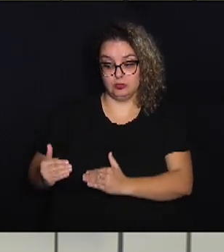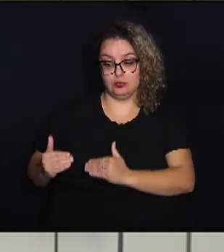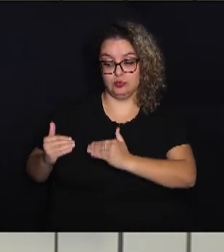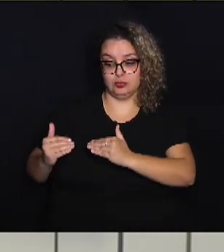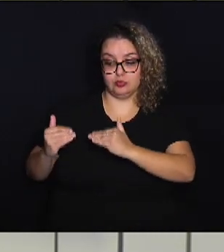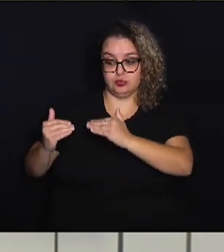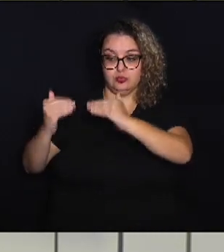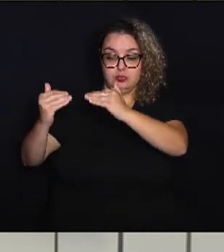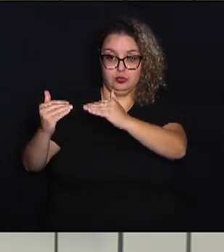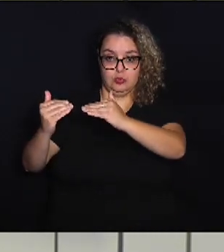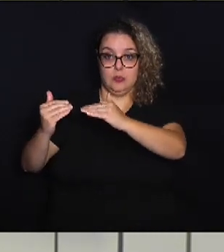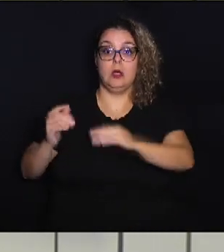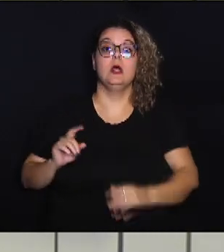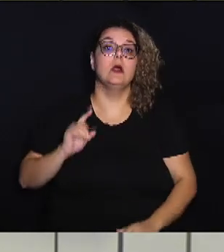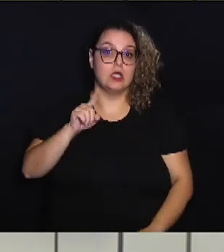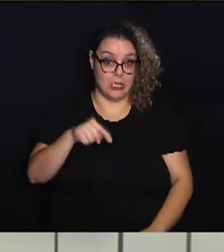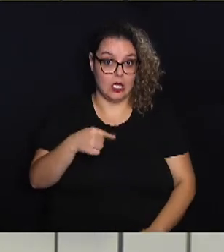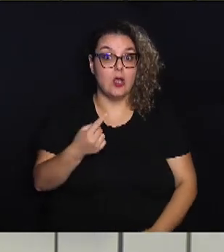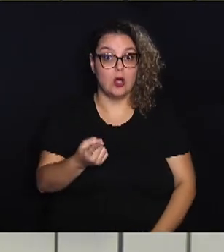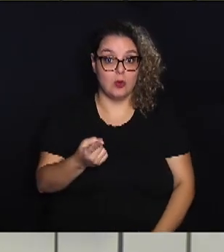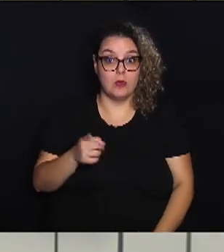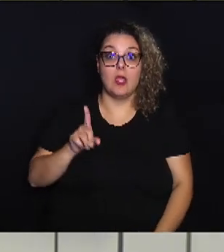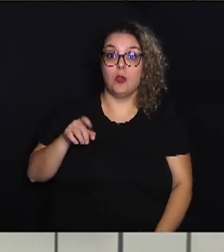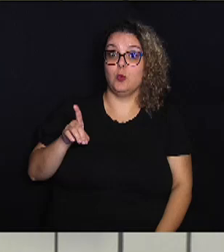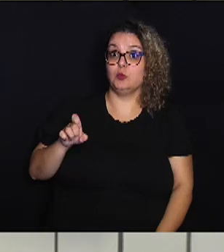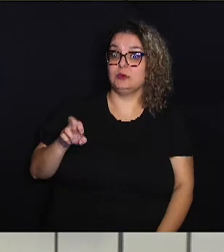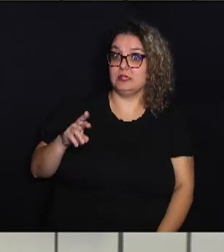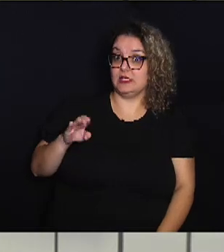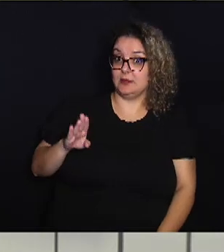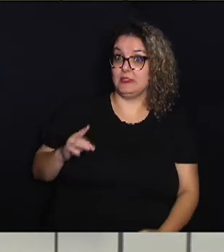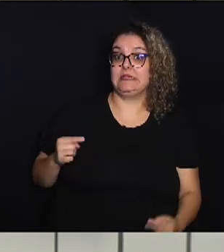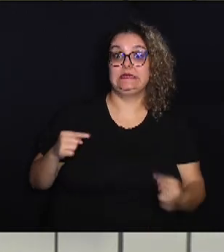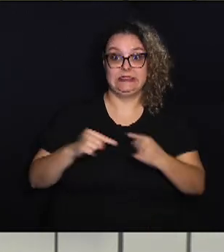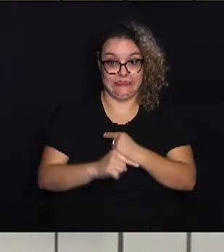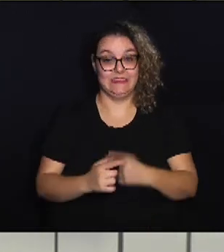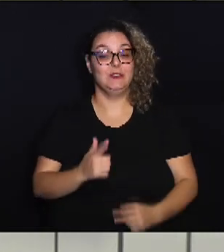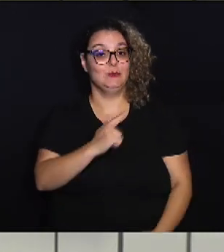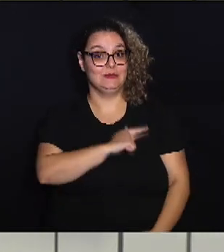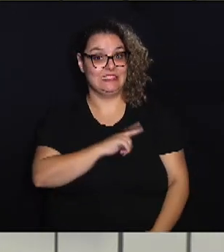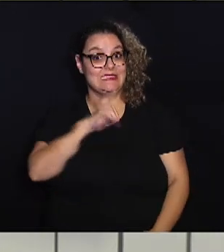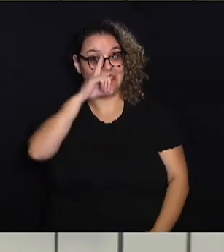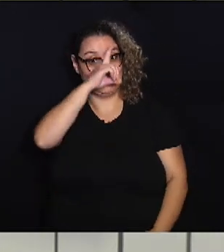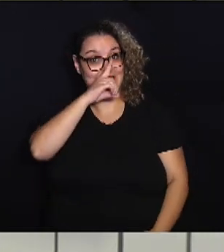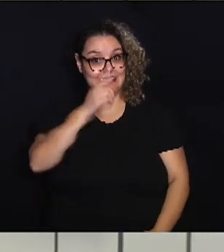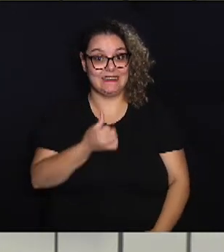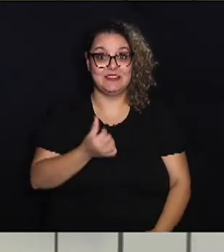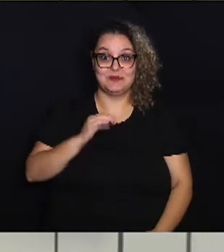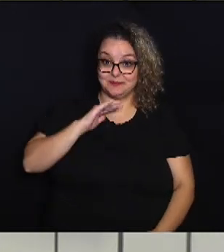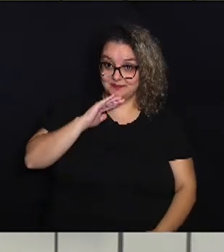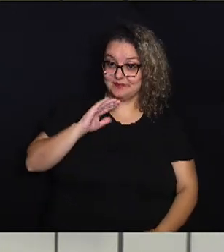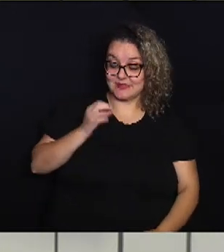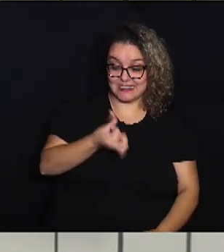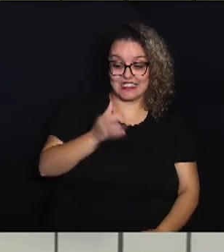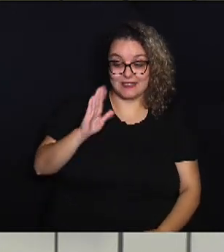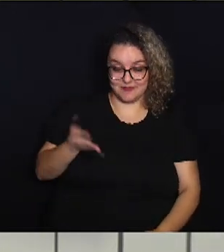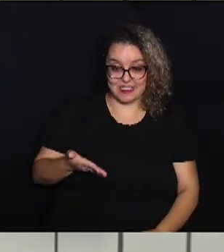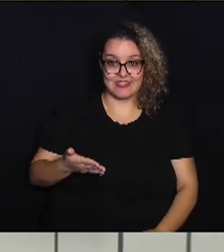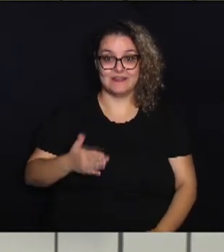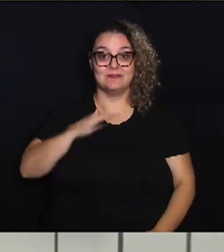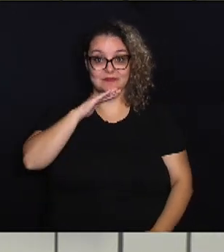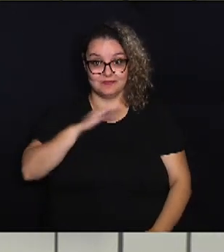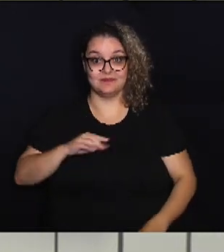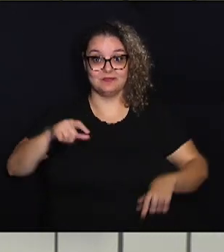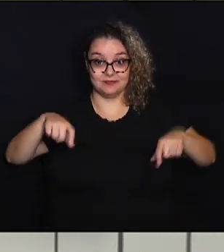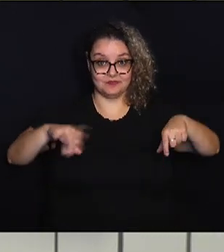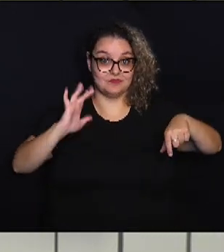E a próxima rodada é o derby contra o Guarani no domingo seis e meia da tarde no estádio Brinco de Ouro.